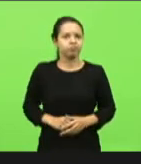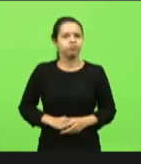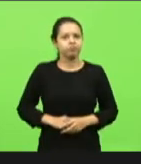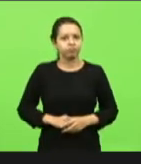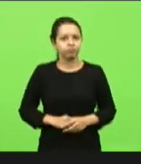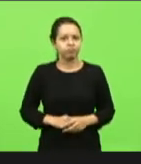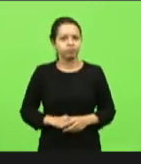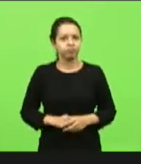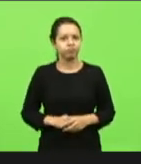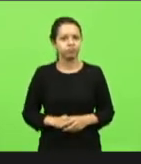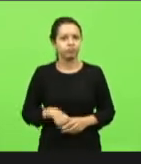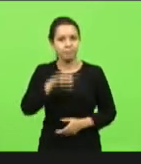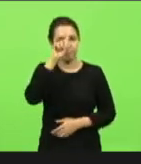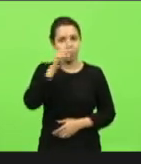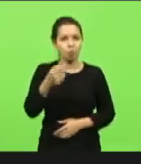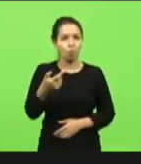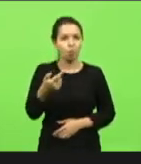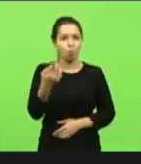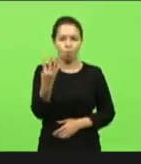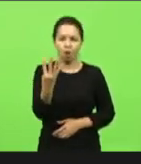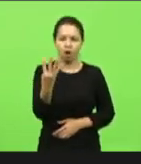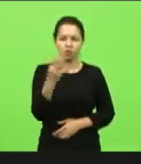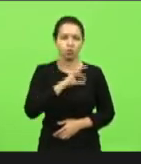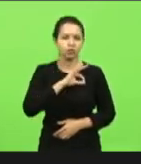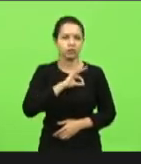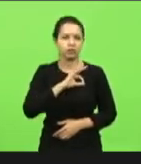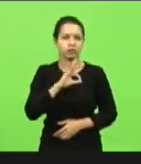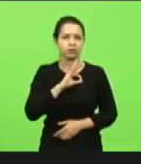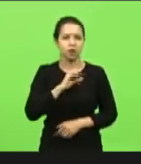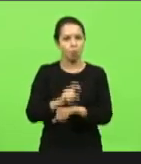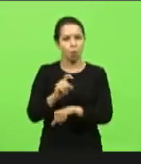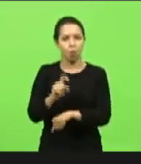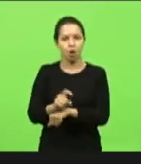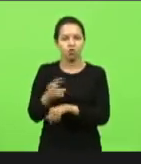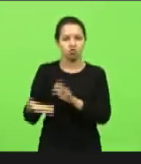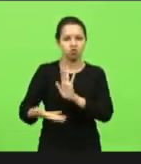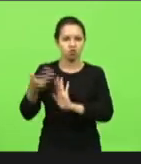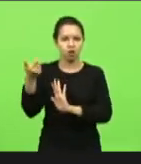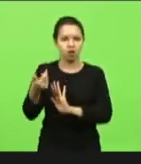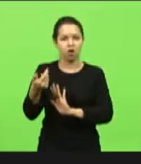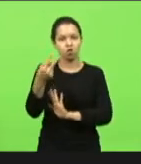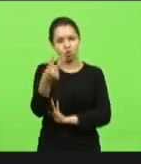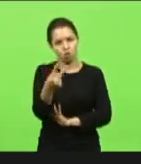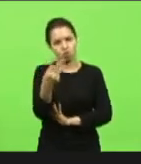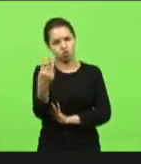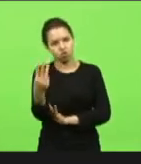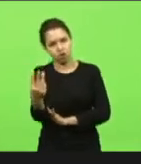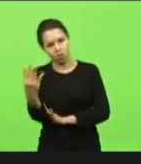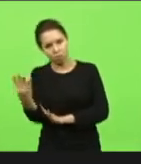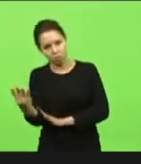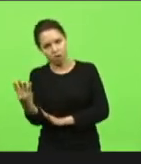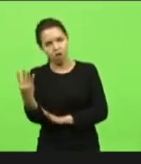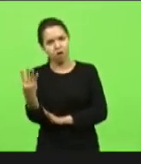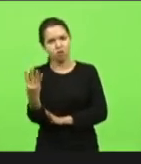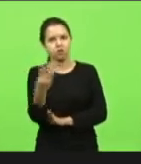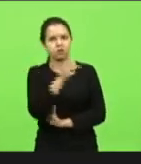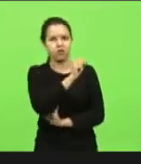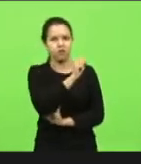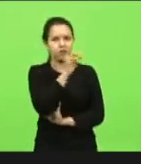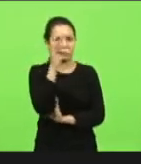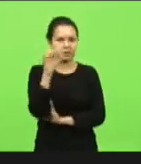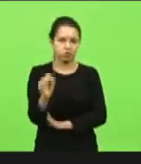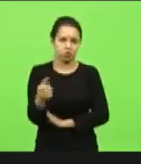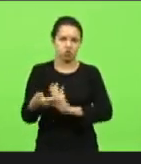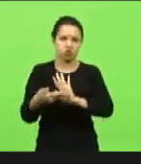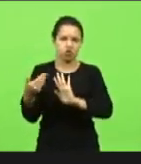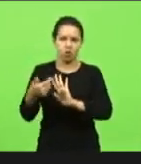manda quatro polícias para Aquari tira dois três quatro manda quatro tantos para São Francisco tiram outros tantos